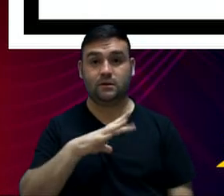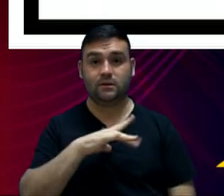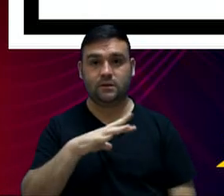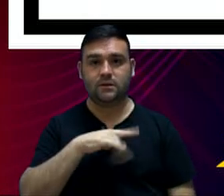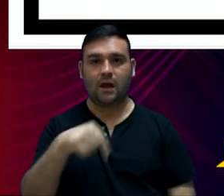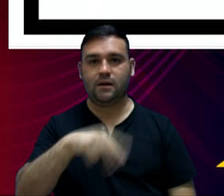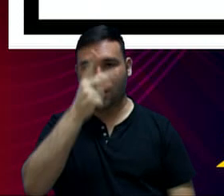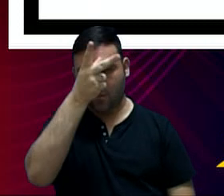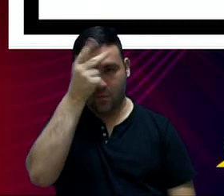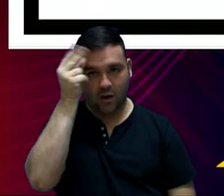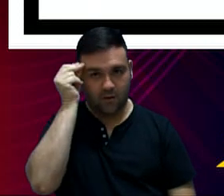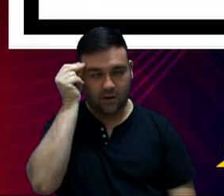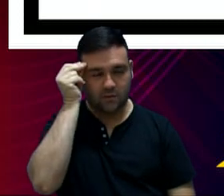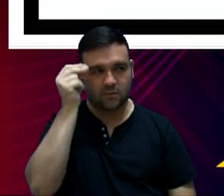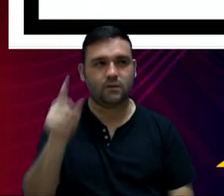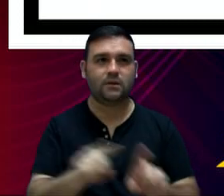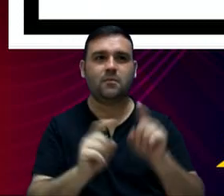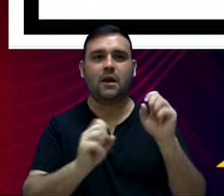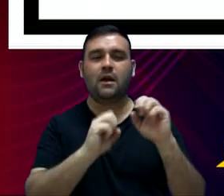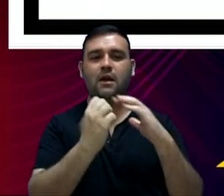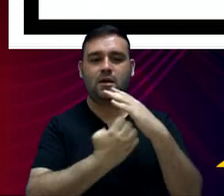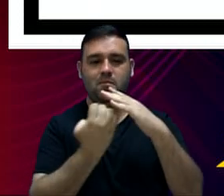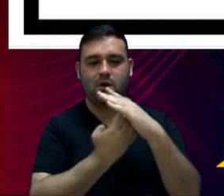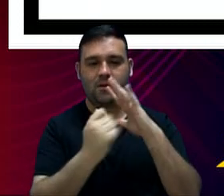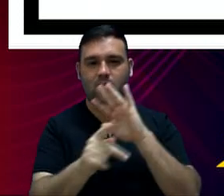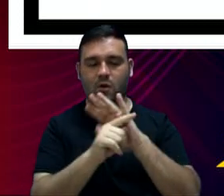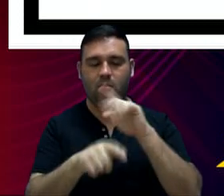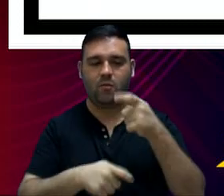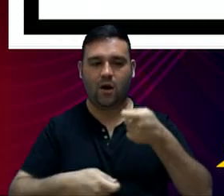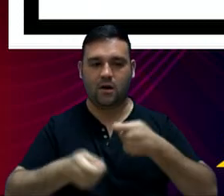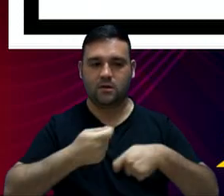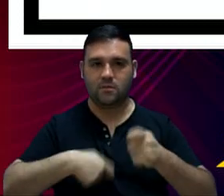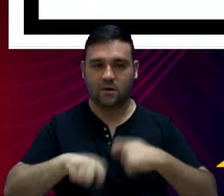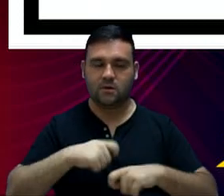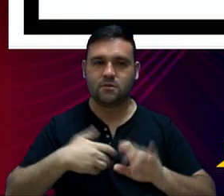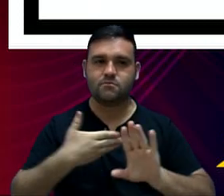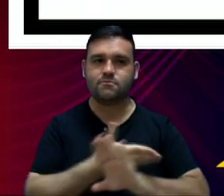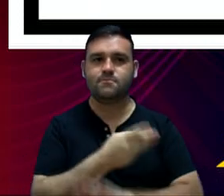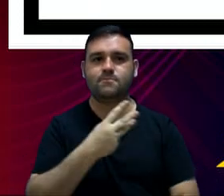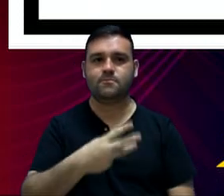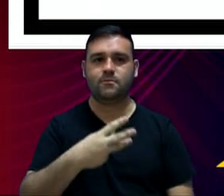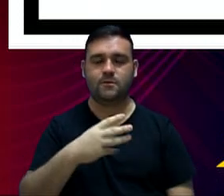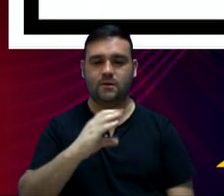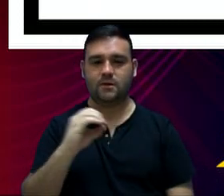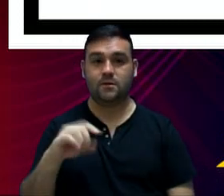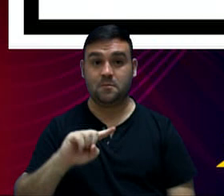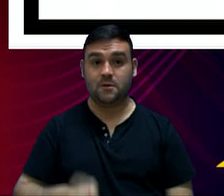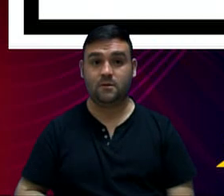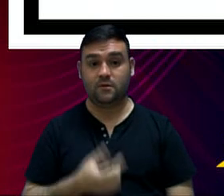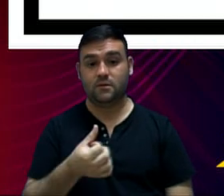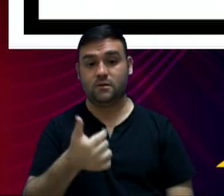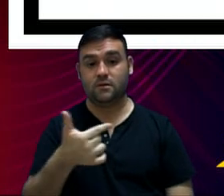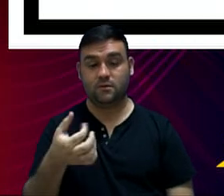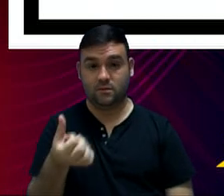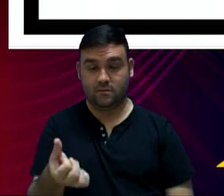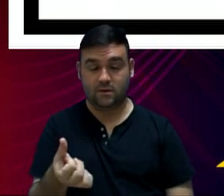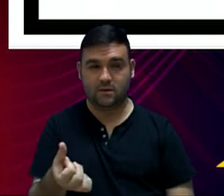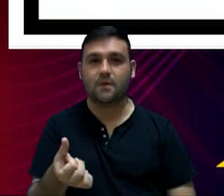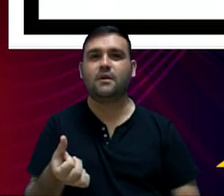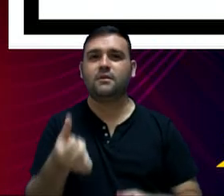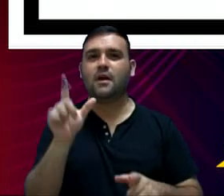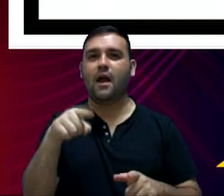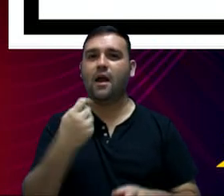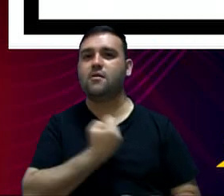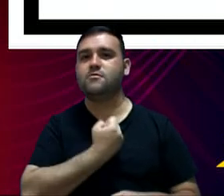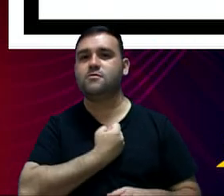seja, da Prefeitura, e as empresas da administração indireta, R$ 300.626,00, que é